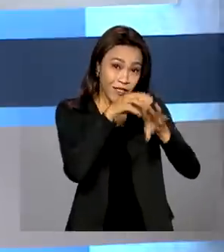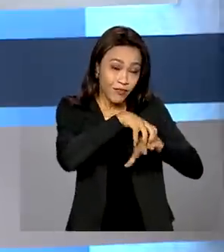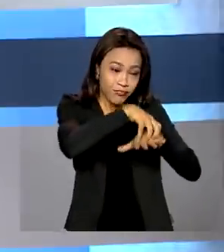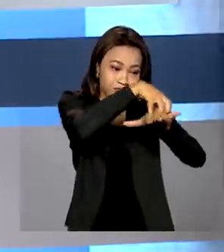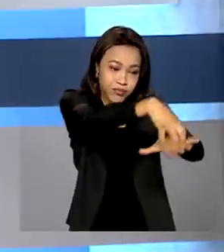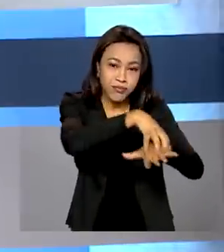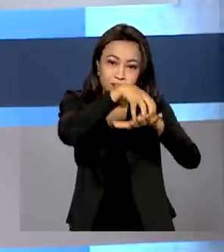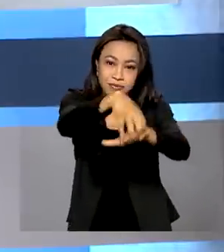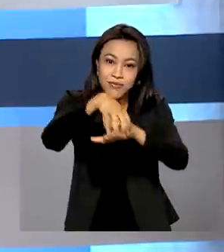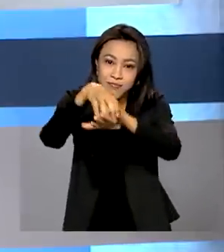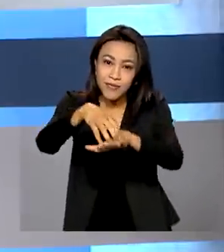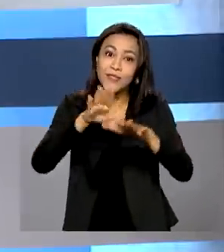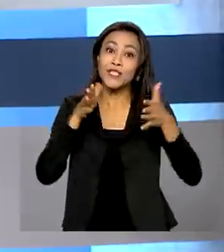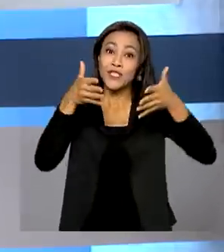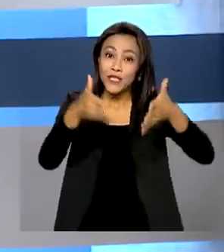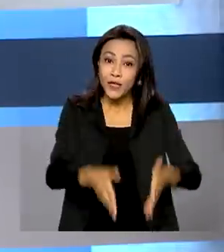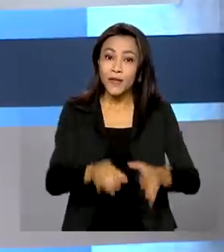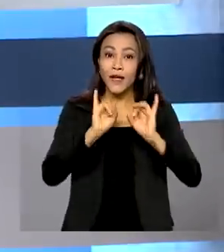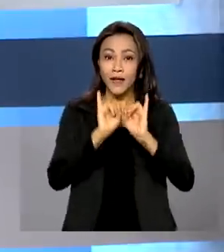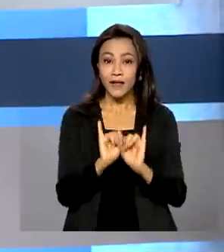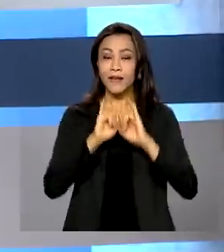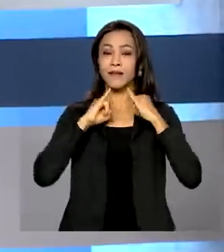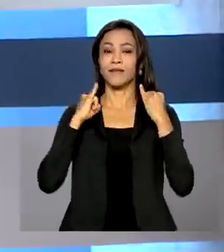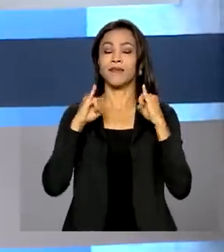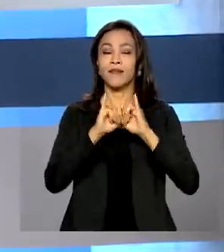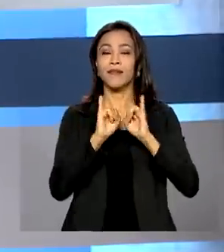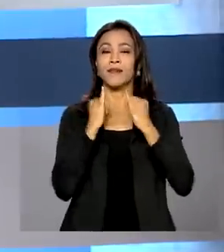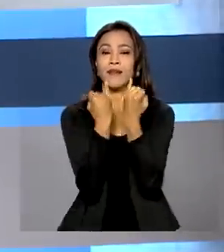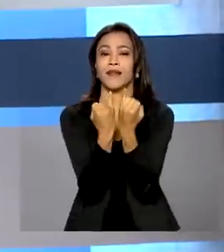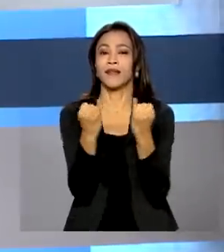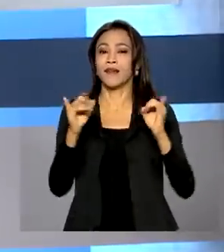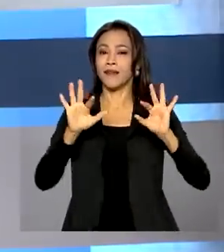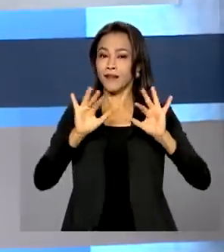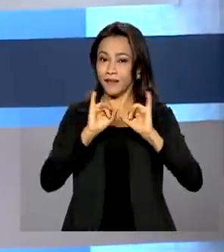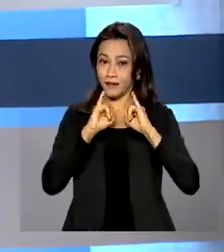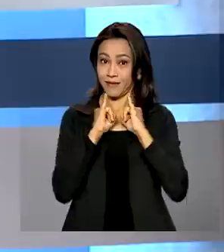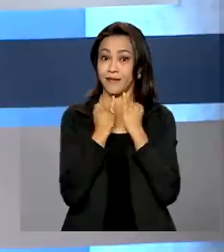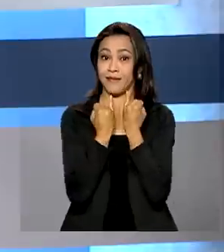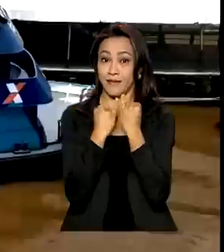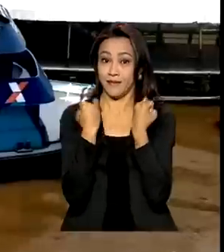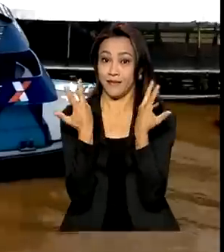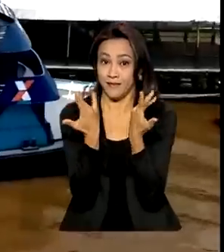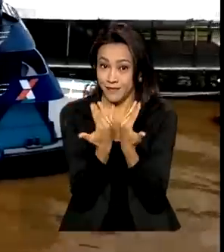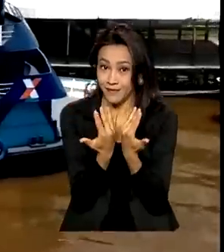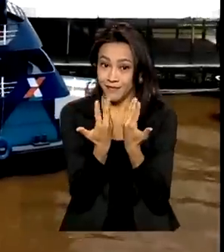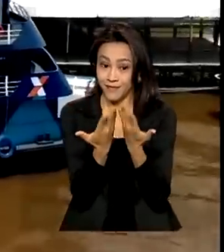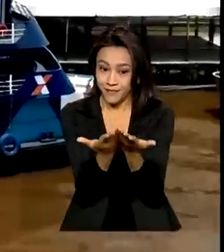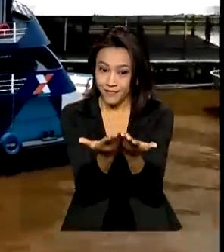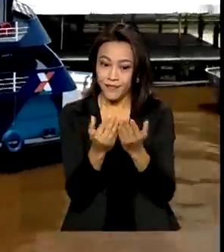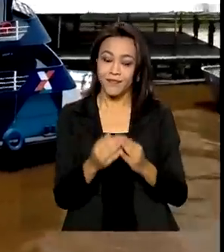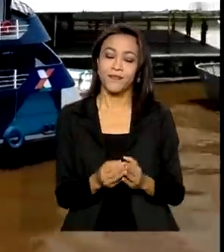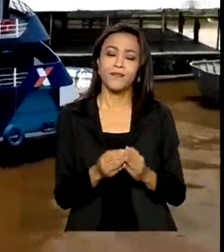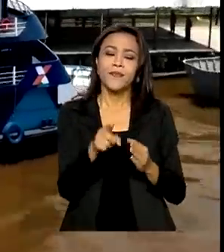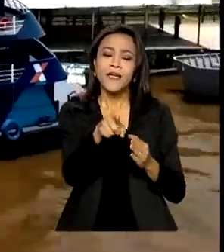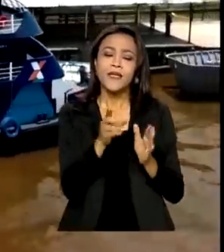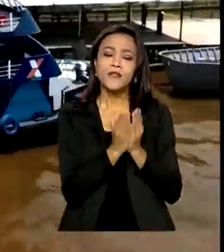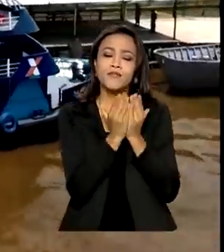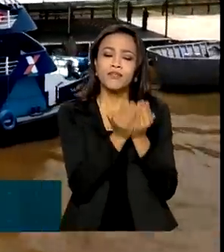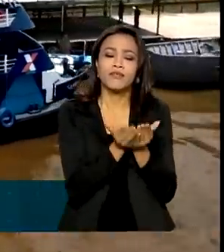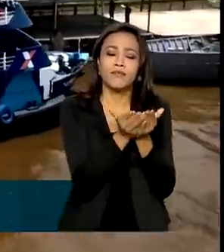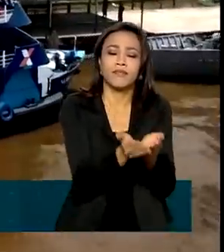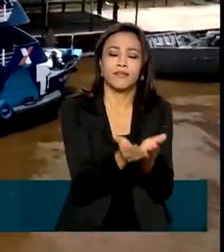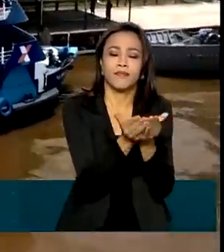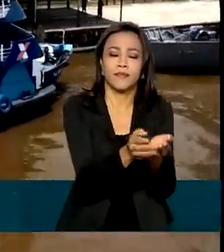iniciativa da Caixa leva atendimento, produtos e serviços para o público feminino no país. O barco da Caixa Econômica,